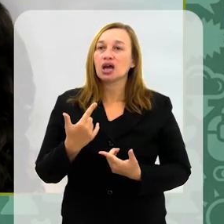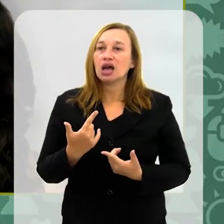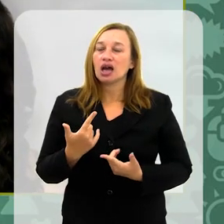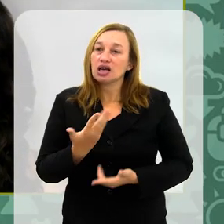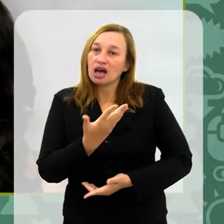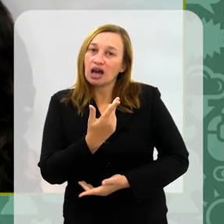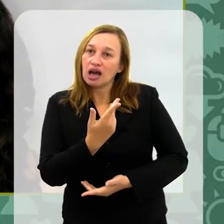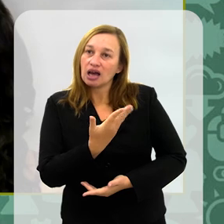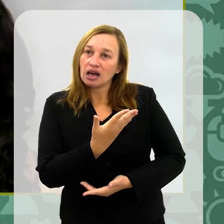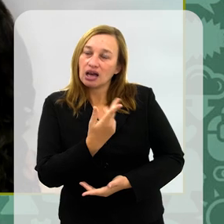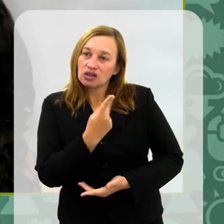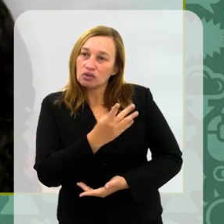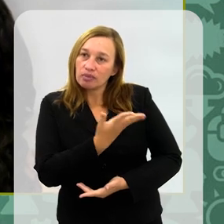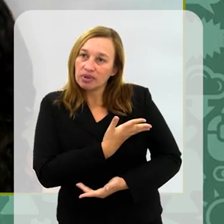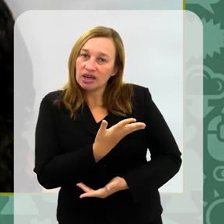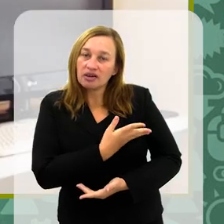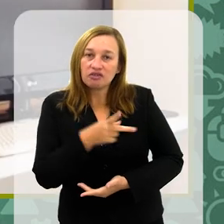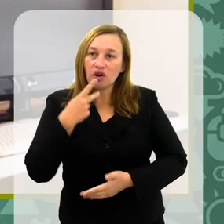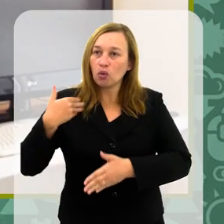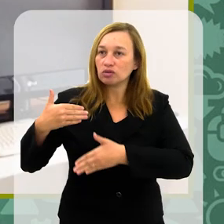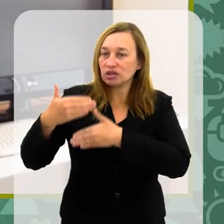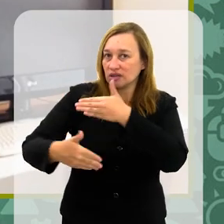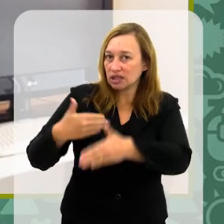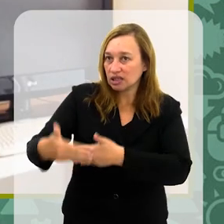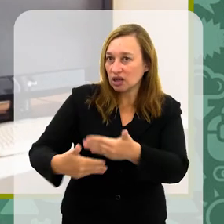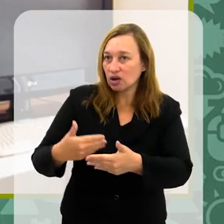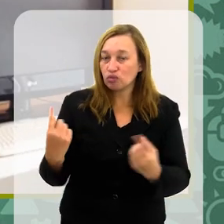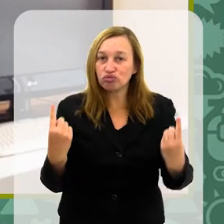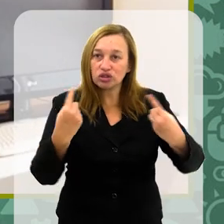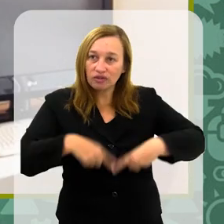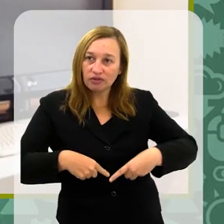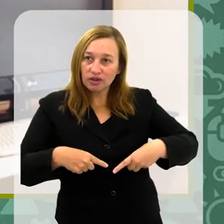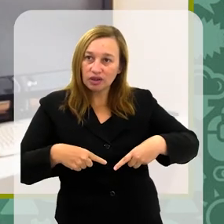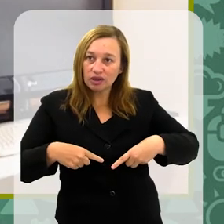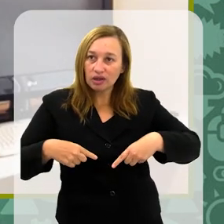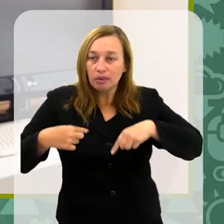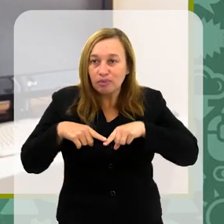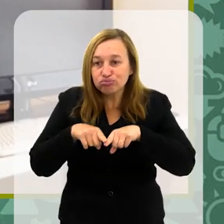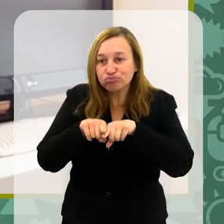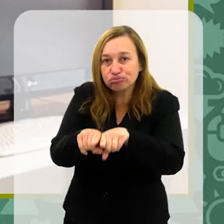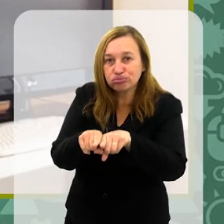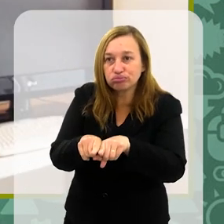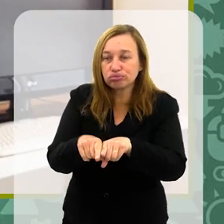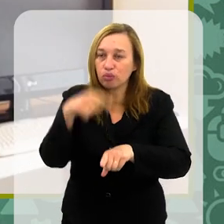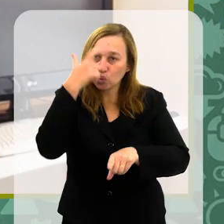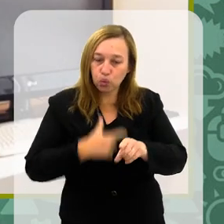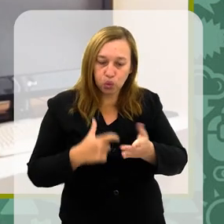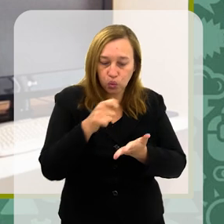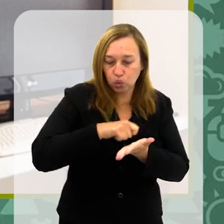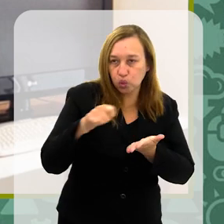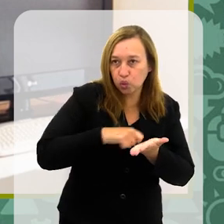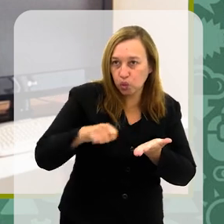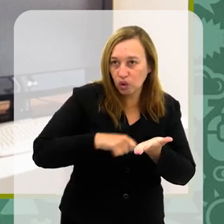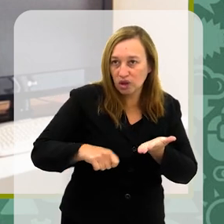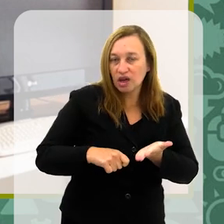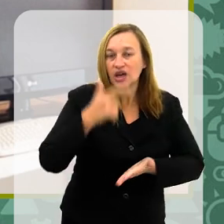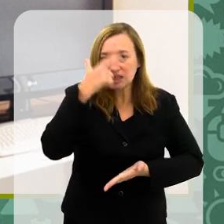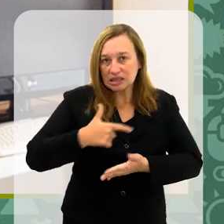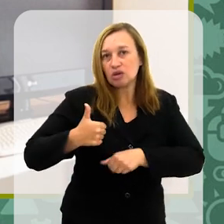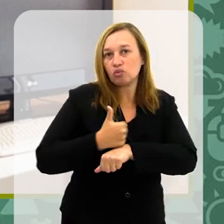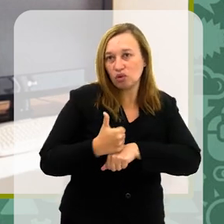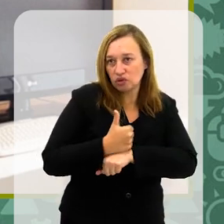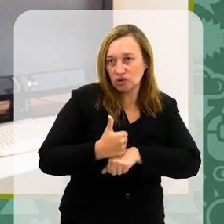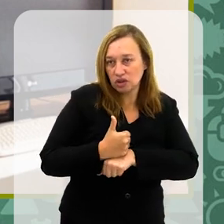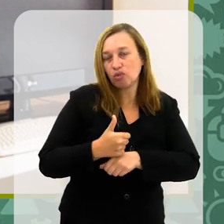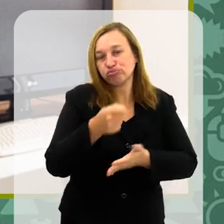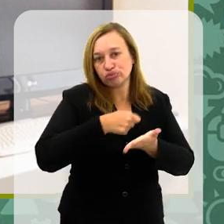então, aí, dessa trajetória dela e dos desafios para se consolidar ali como escritora, para ser uma fonte de renda, realmente ser uma